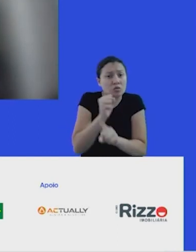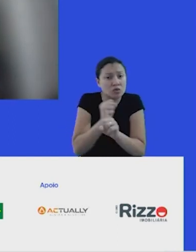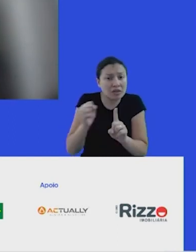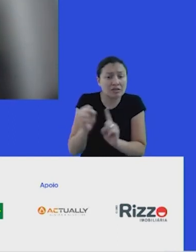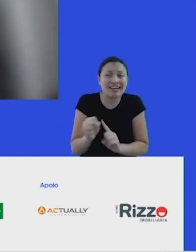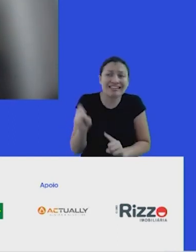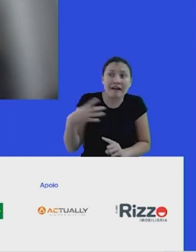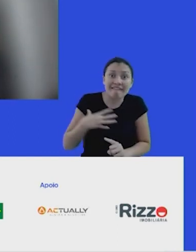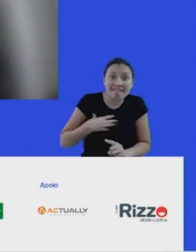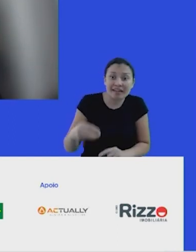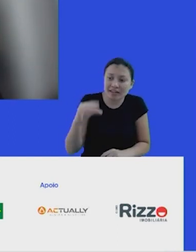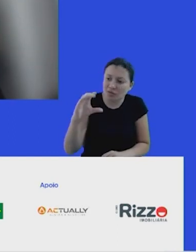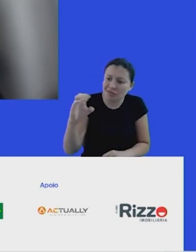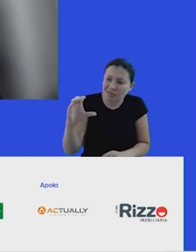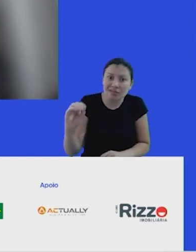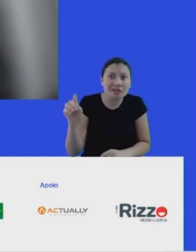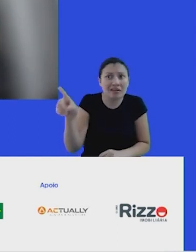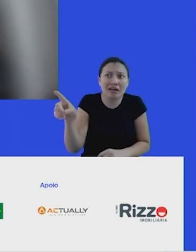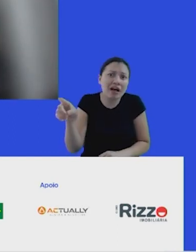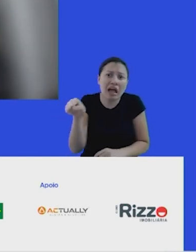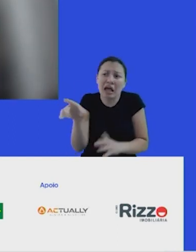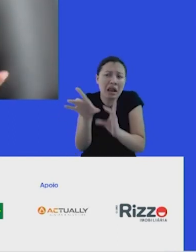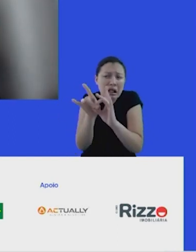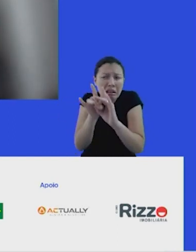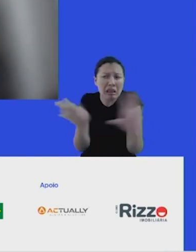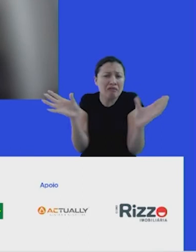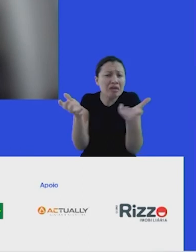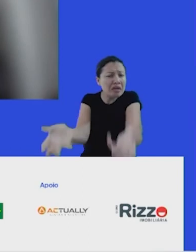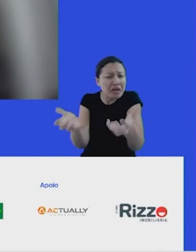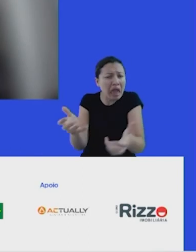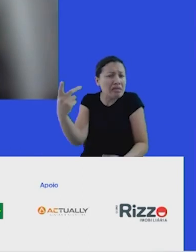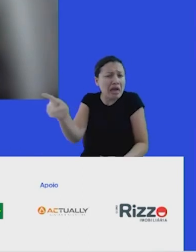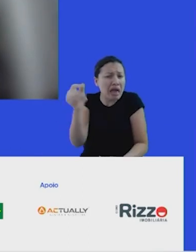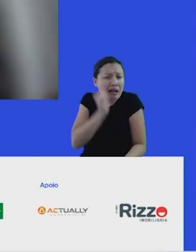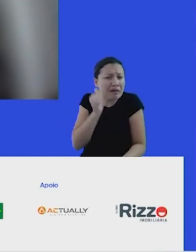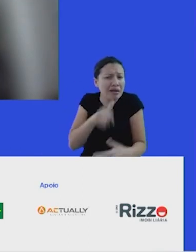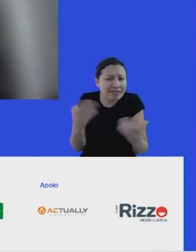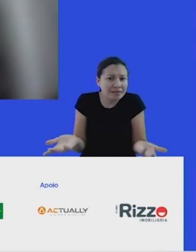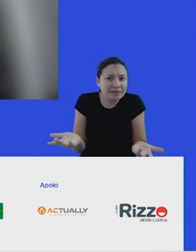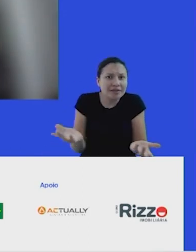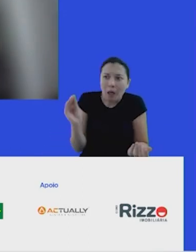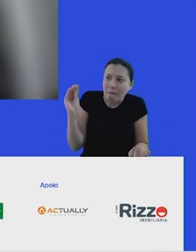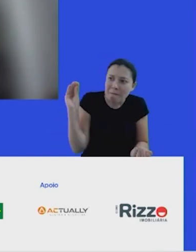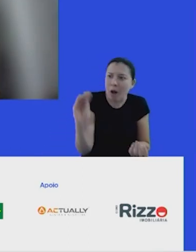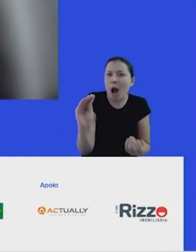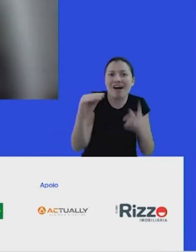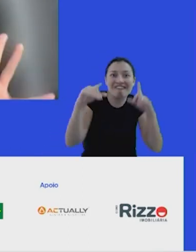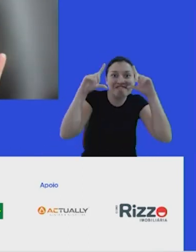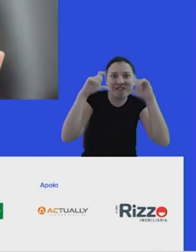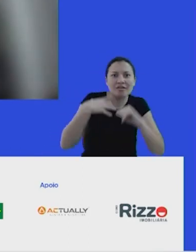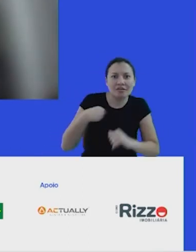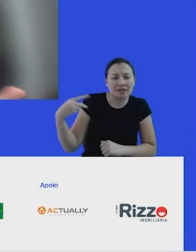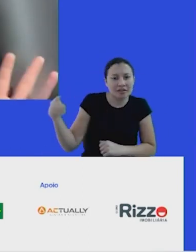CEO vai ter a chance de ser quem ela quiser. Então, assim, falei, a gente começa botando uma foto da filha dele falando, olha, a